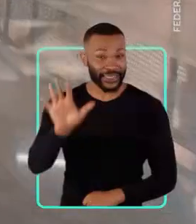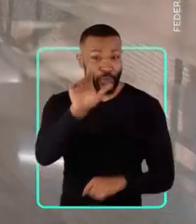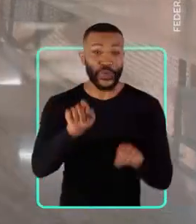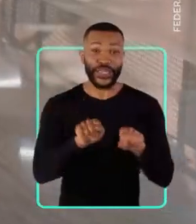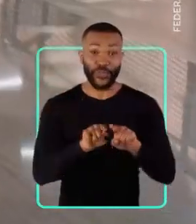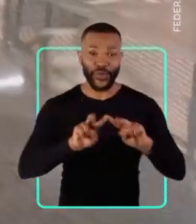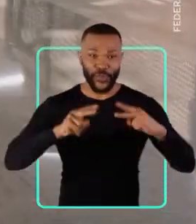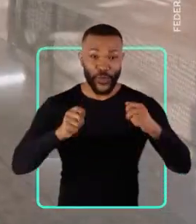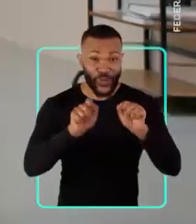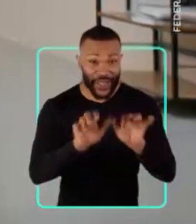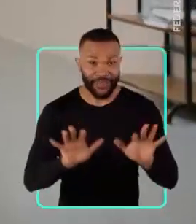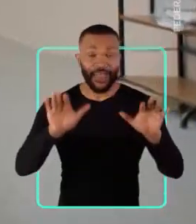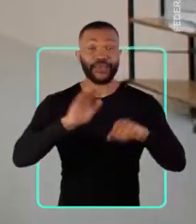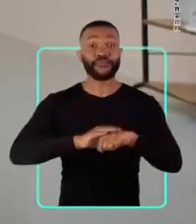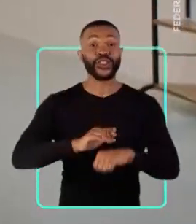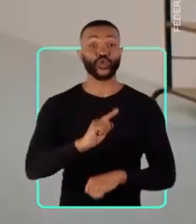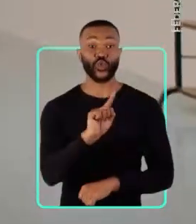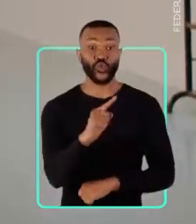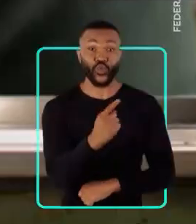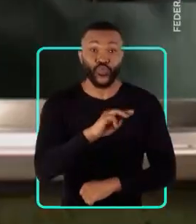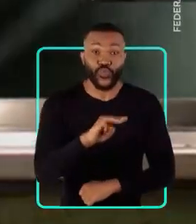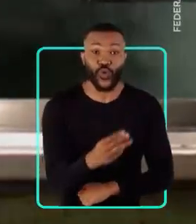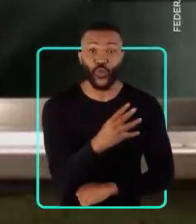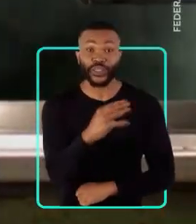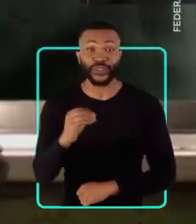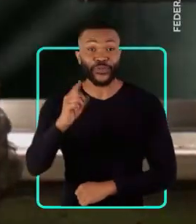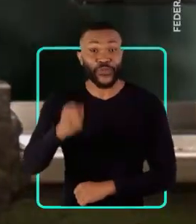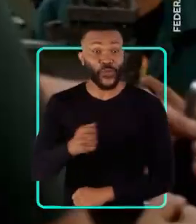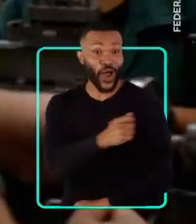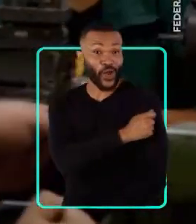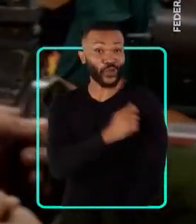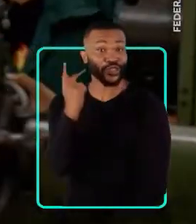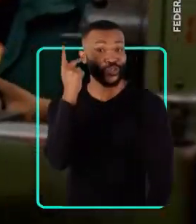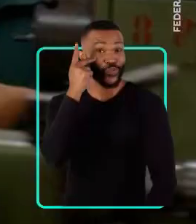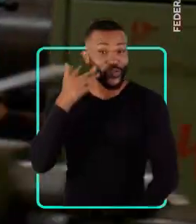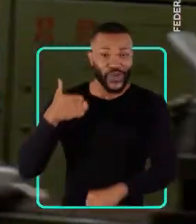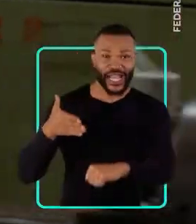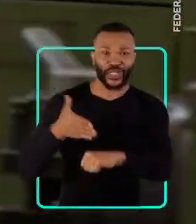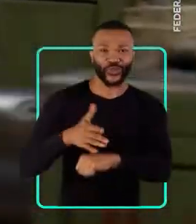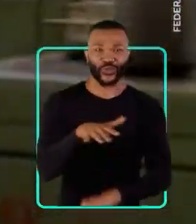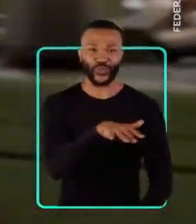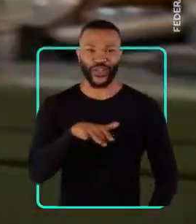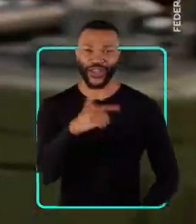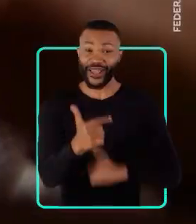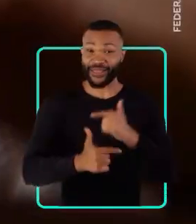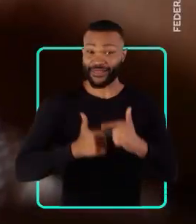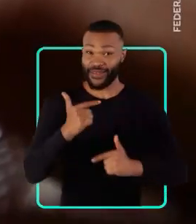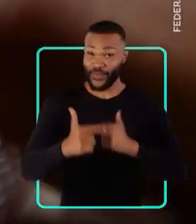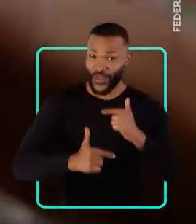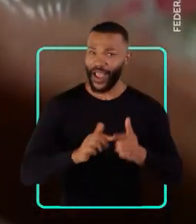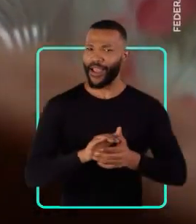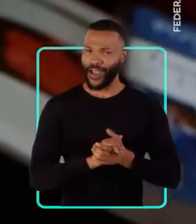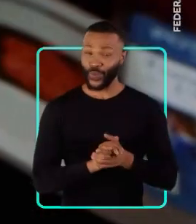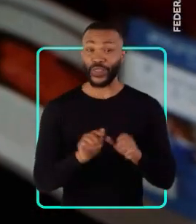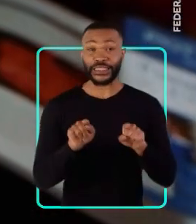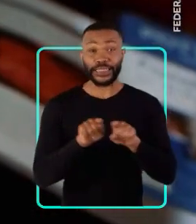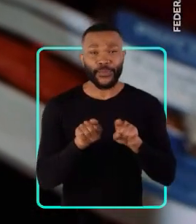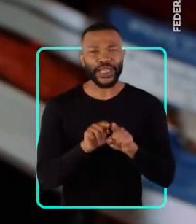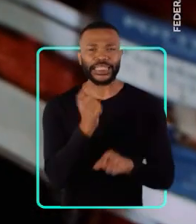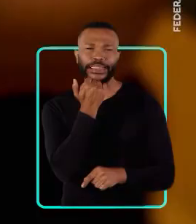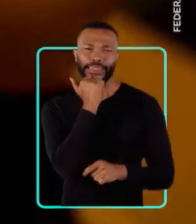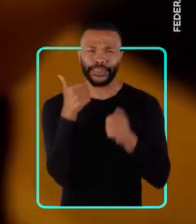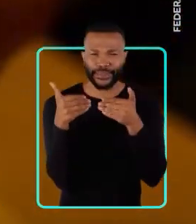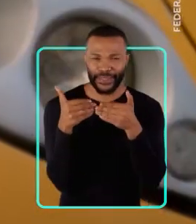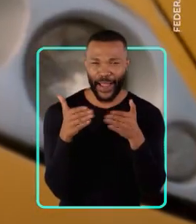Pronatec, mais de 1 milhão e 400 mil alunos paulistas entraram no mercado de trabalho. E ainda tem o Ciências Sem